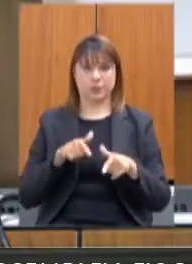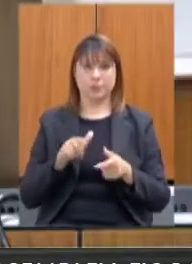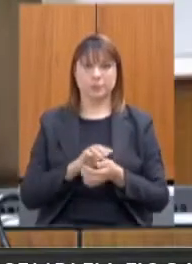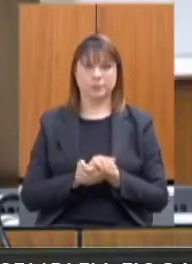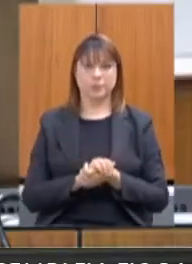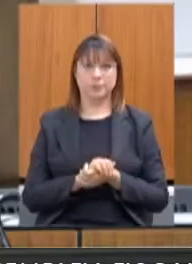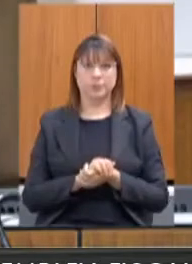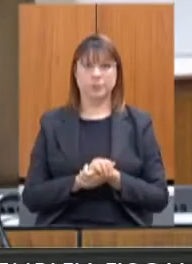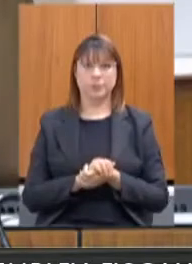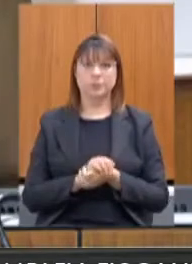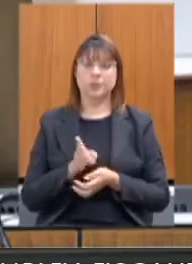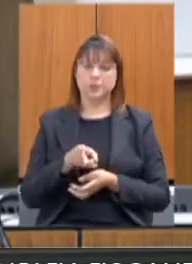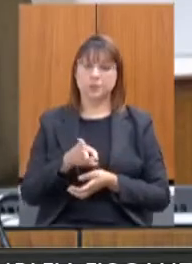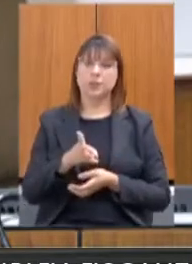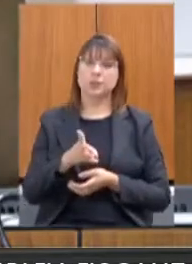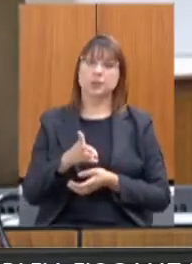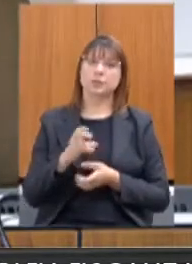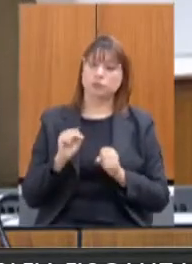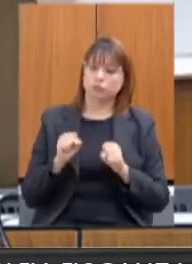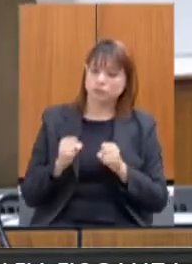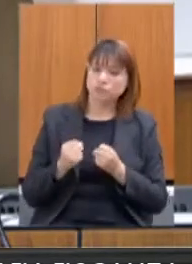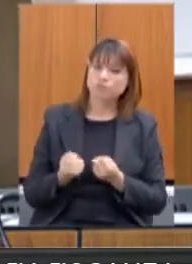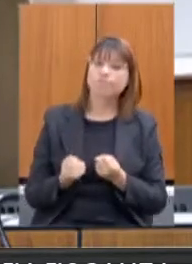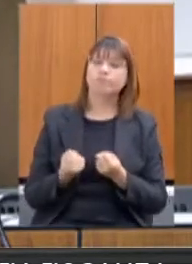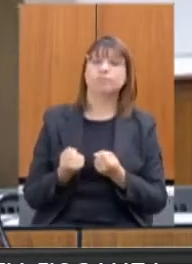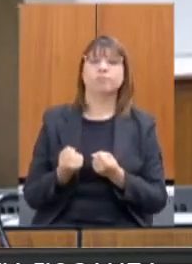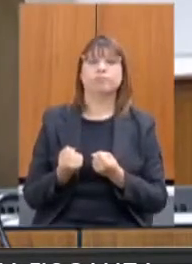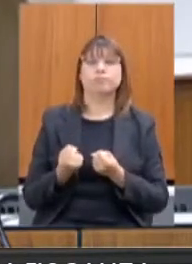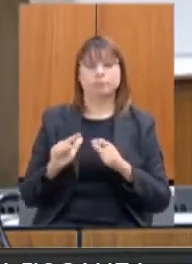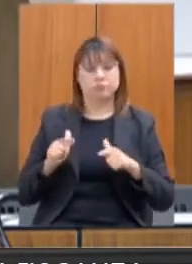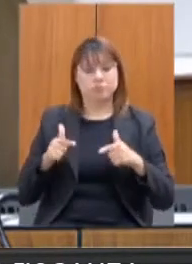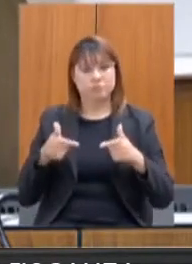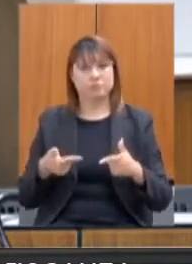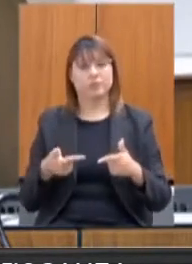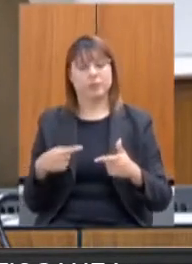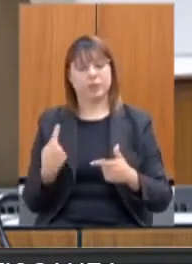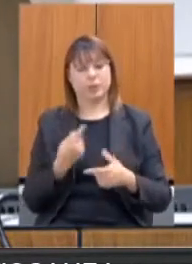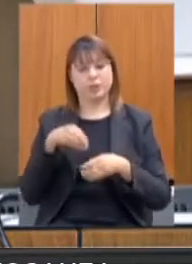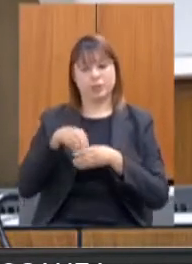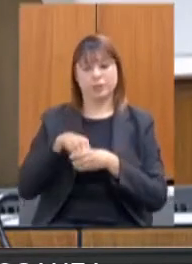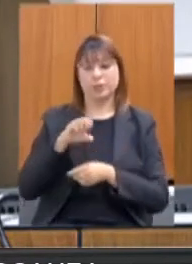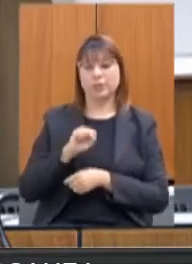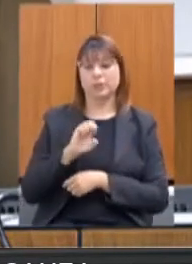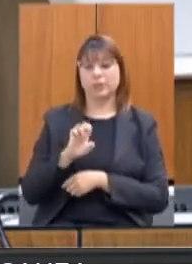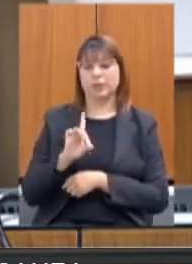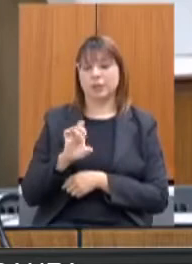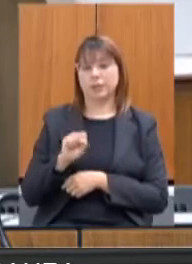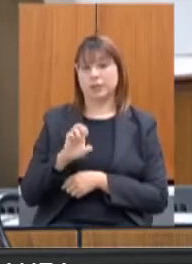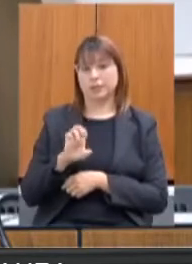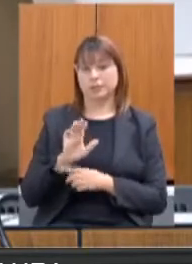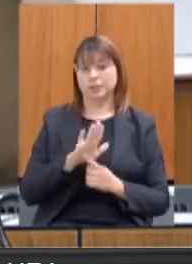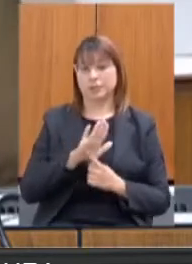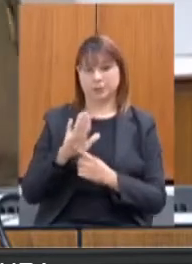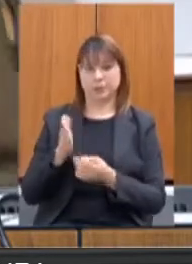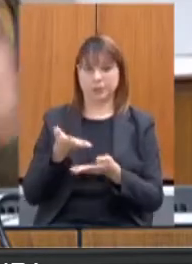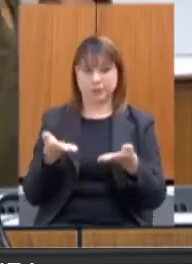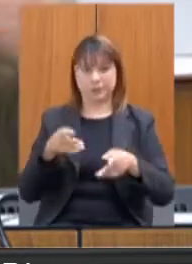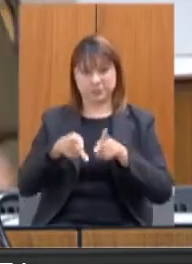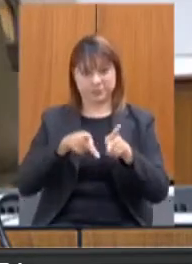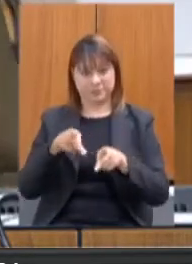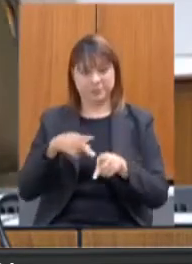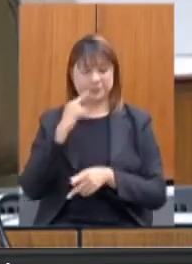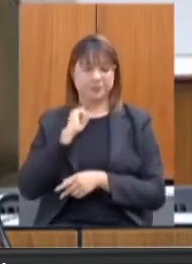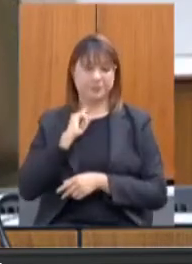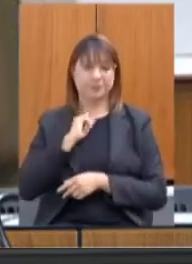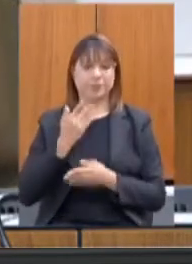sempre fortalecendo todas as ações que nós, da C10, vamos entregar para os mineiros. Então, eu gostaria de